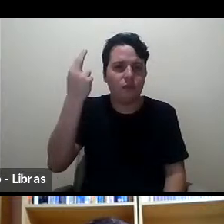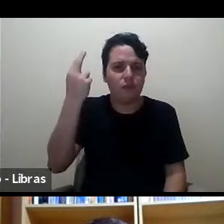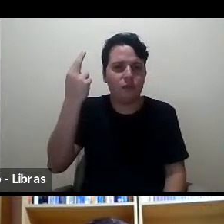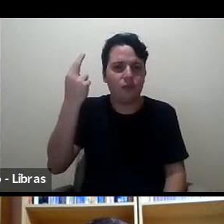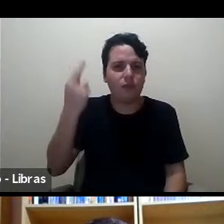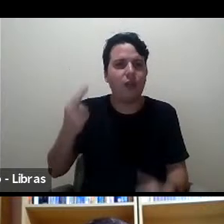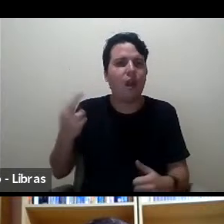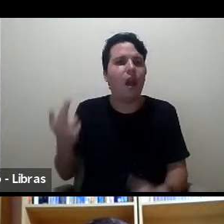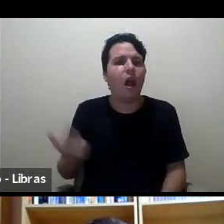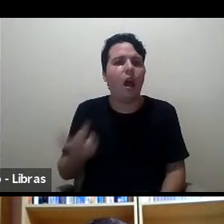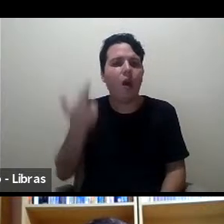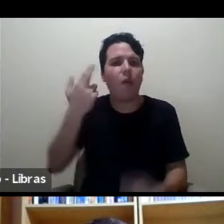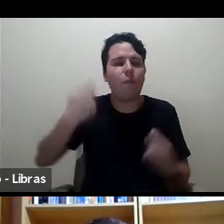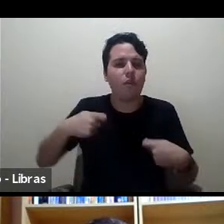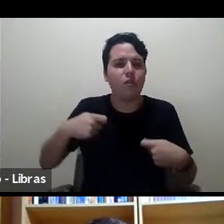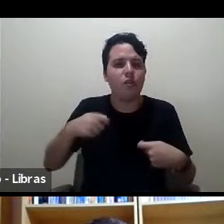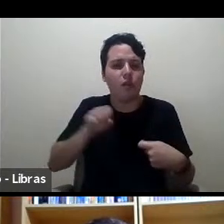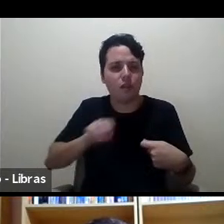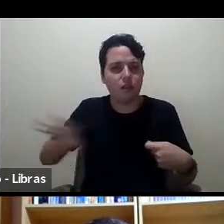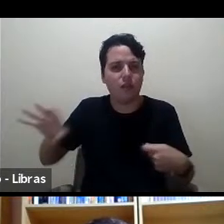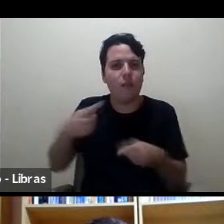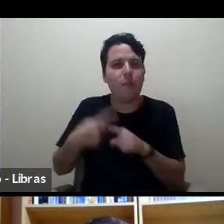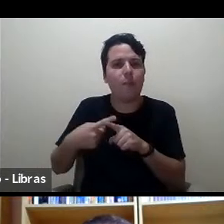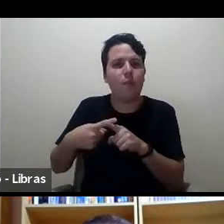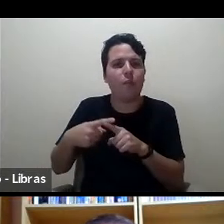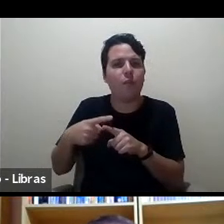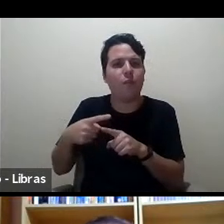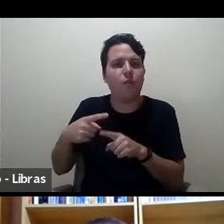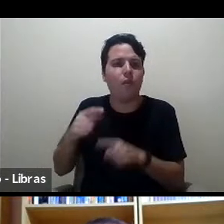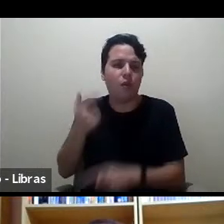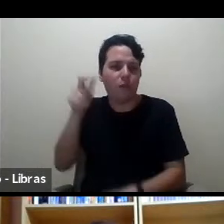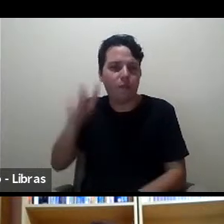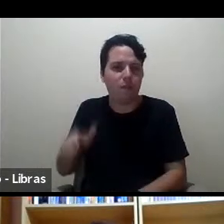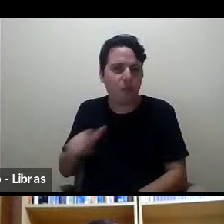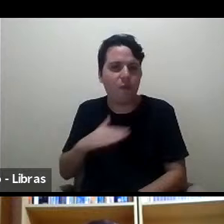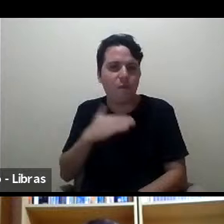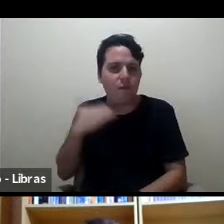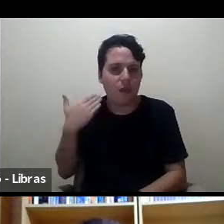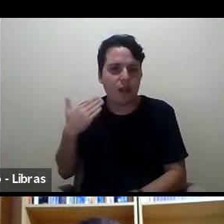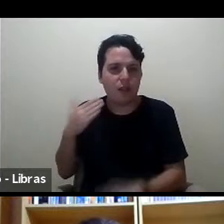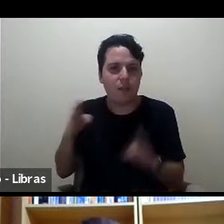teve de se retirar porque perdeu uma pessoa da família nesse meio tempo